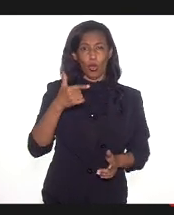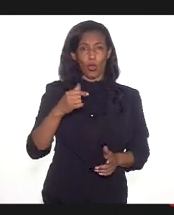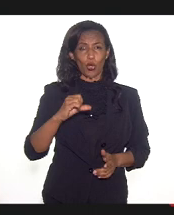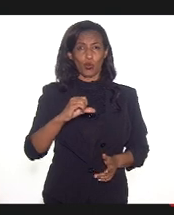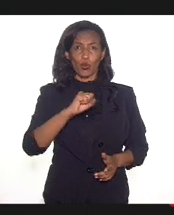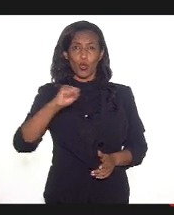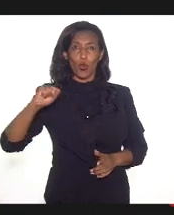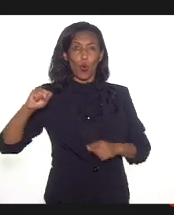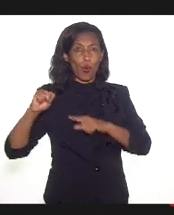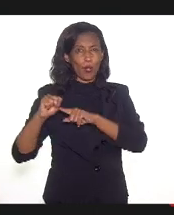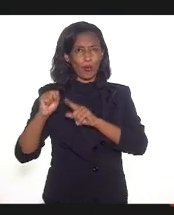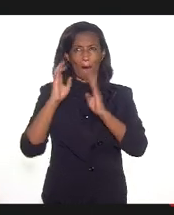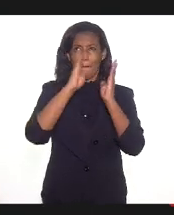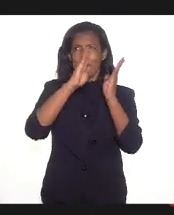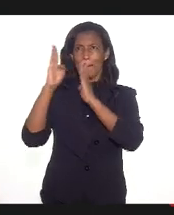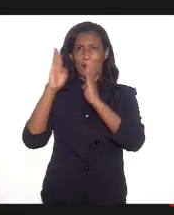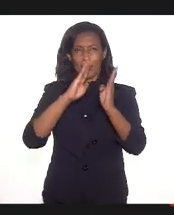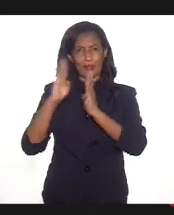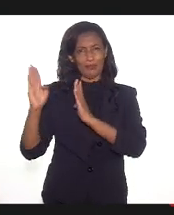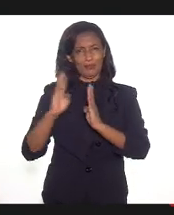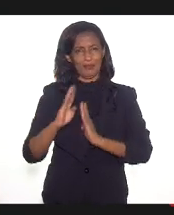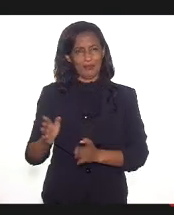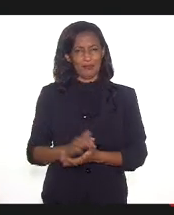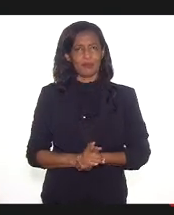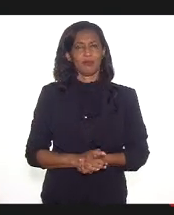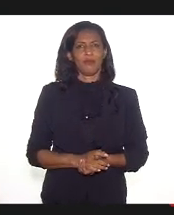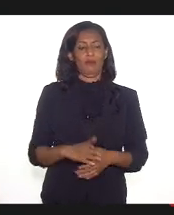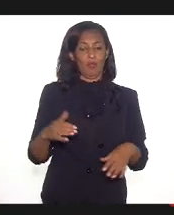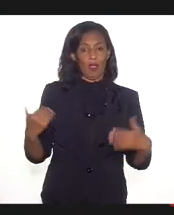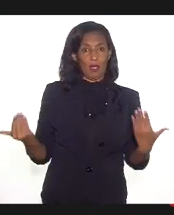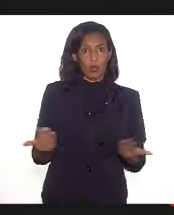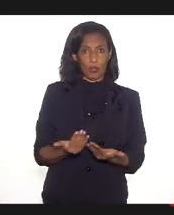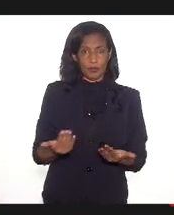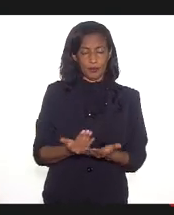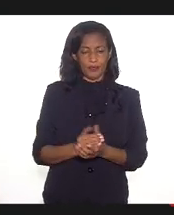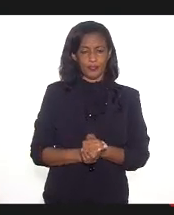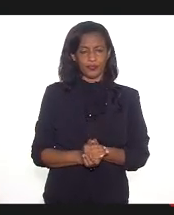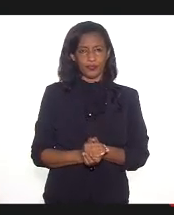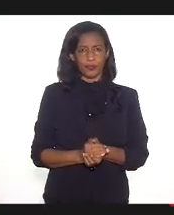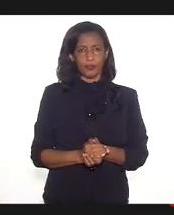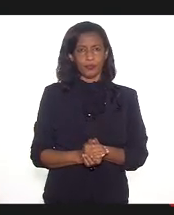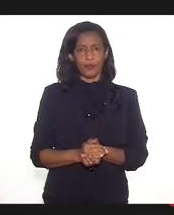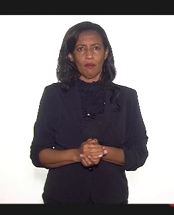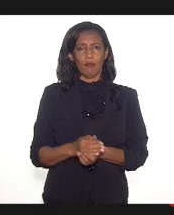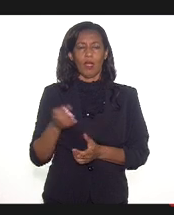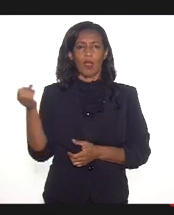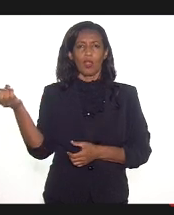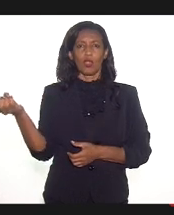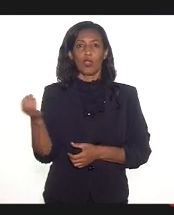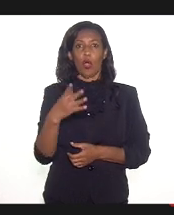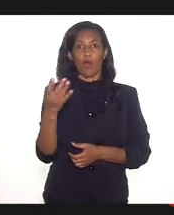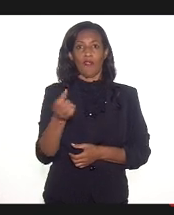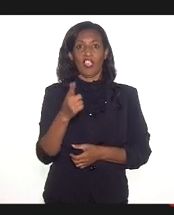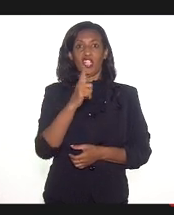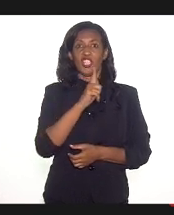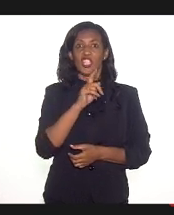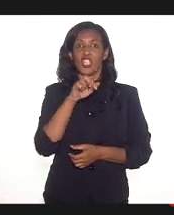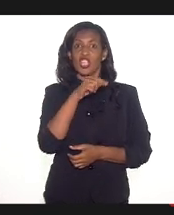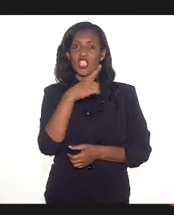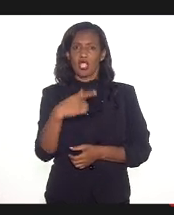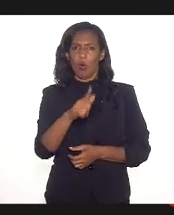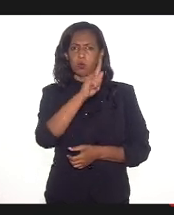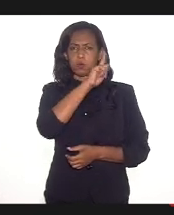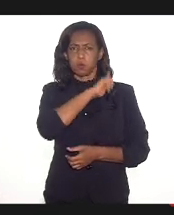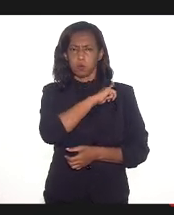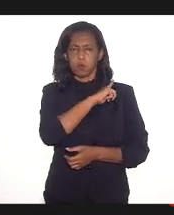bibliotecários e arquivistas. agora, na nova gestão, nós estamos lutando justamente